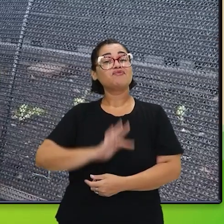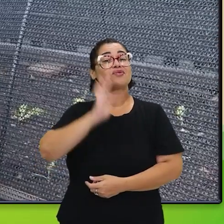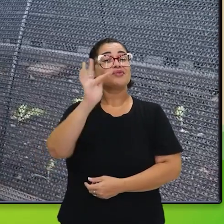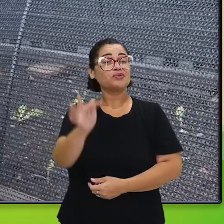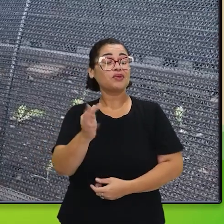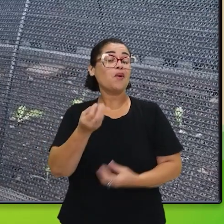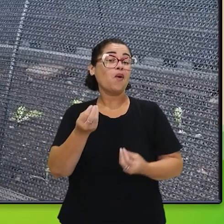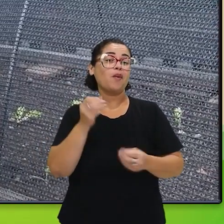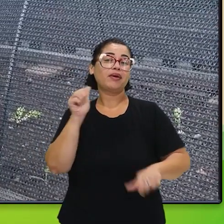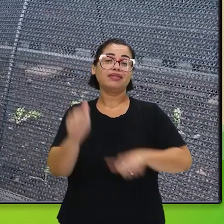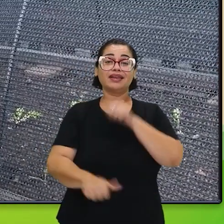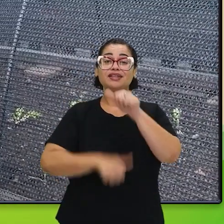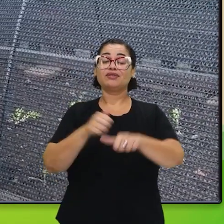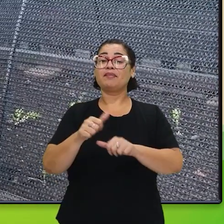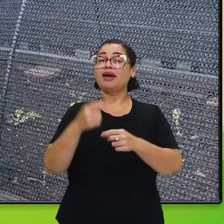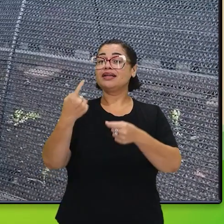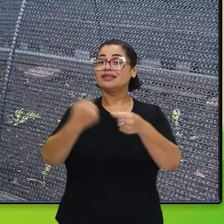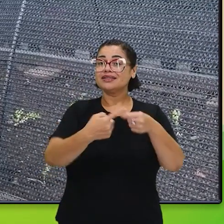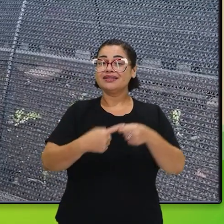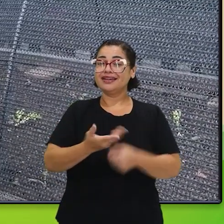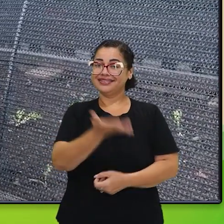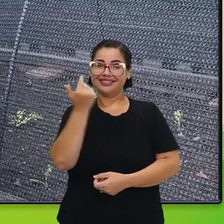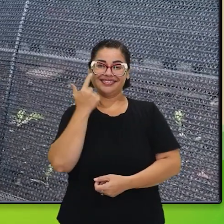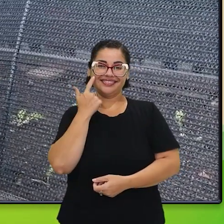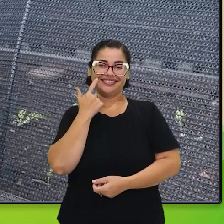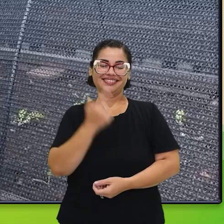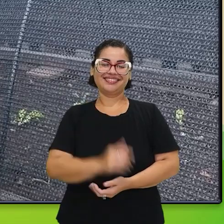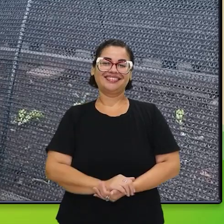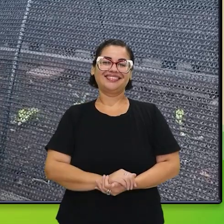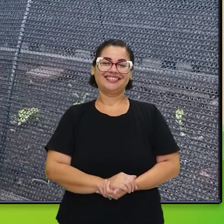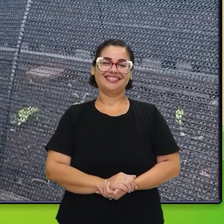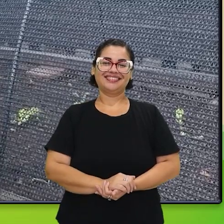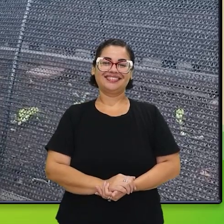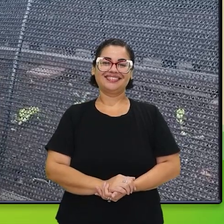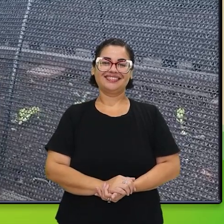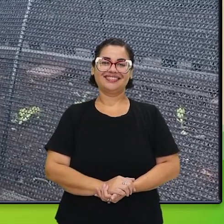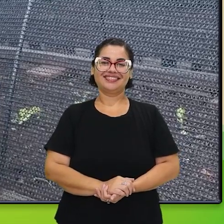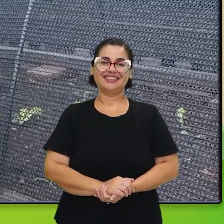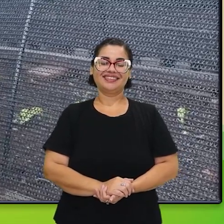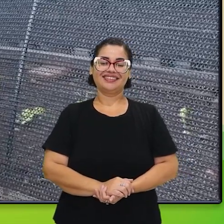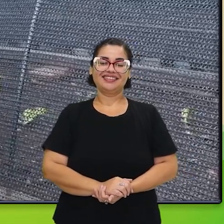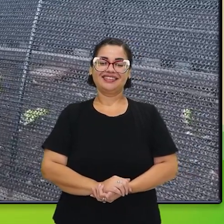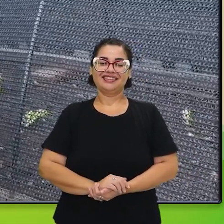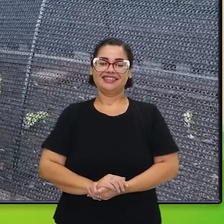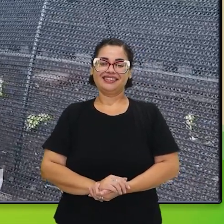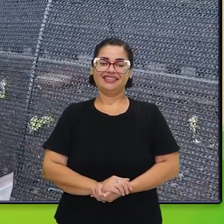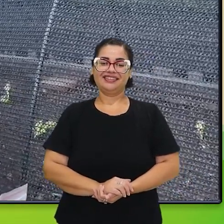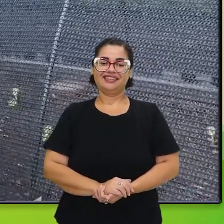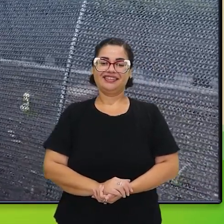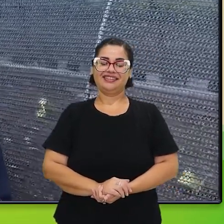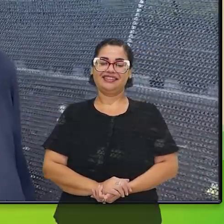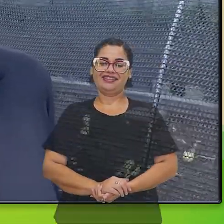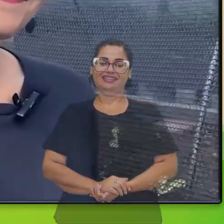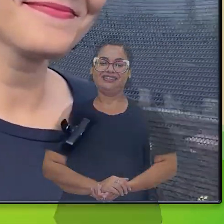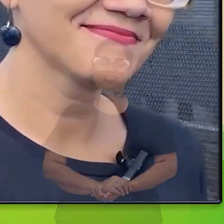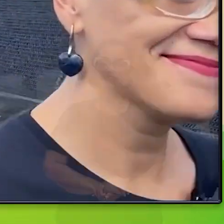E é bom que a gente pense no que a gente vai deixar e como a gente vai transformar a nossa cidade. Vem com a gente!